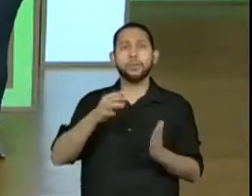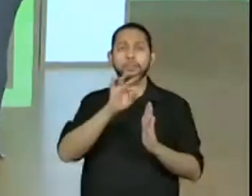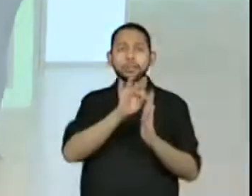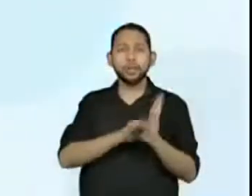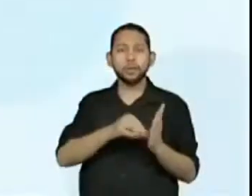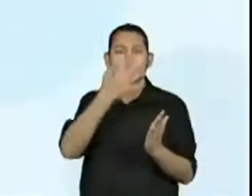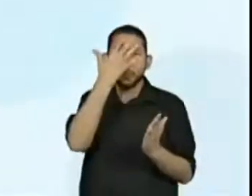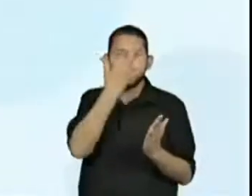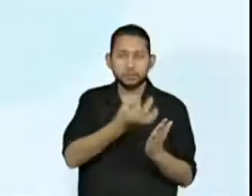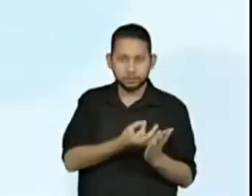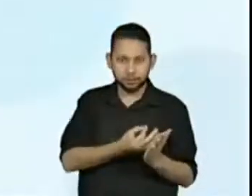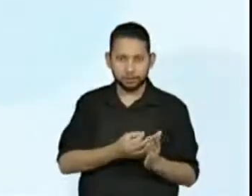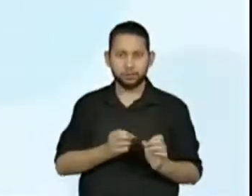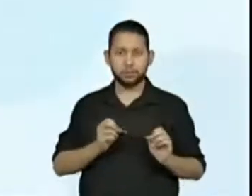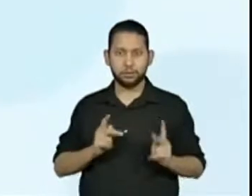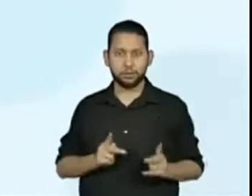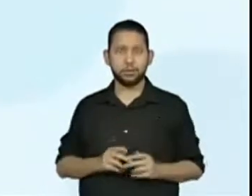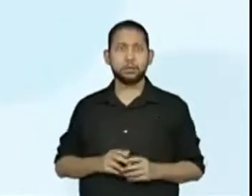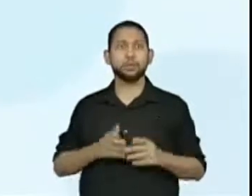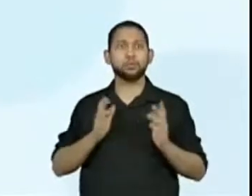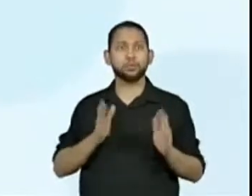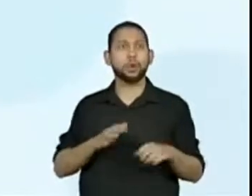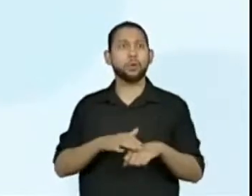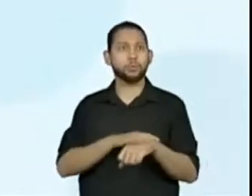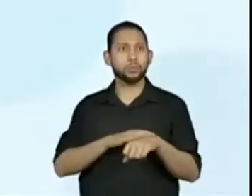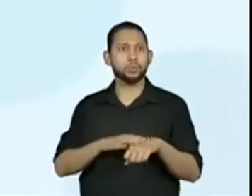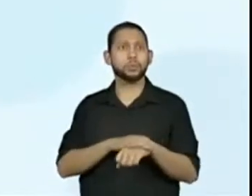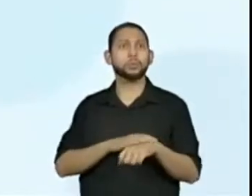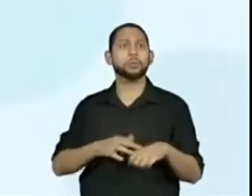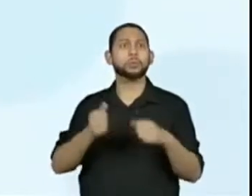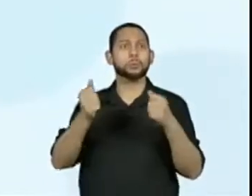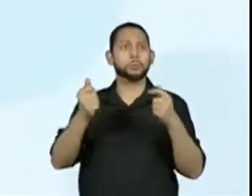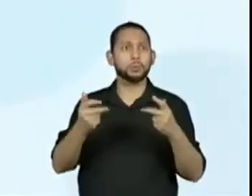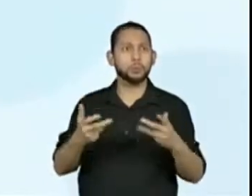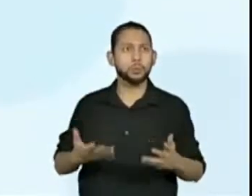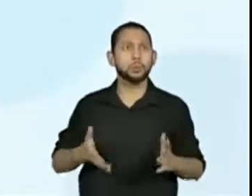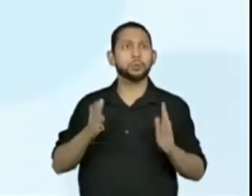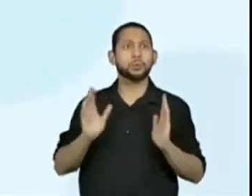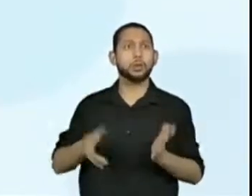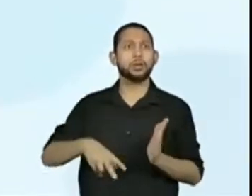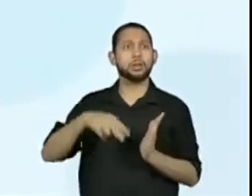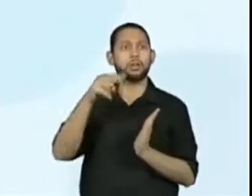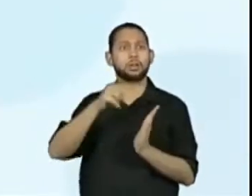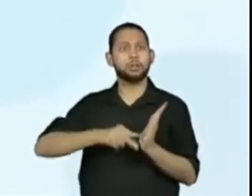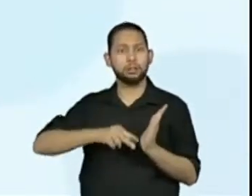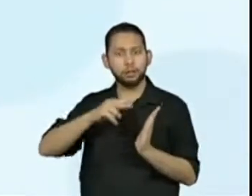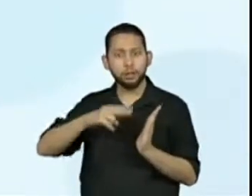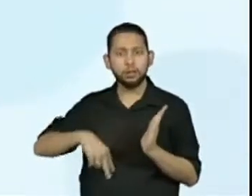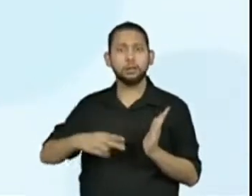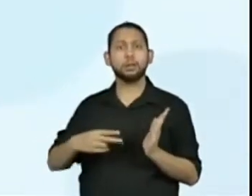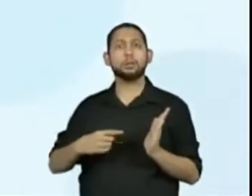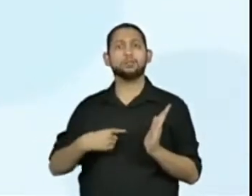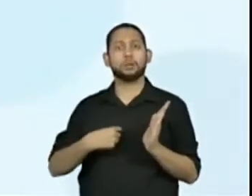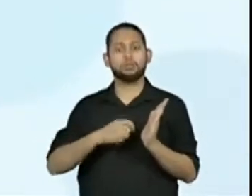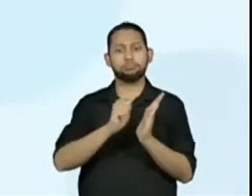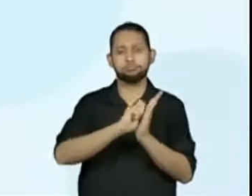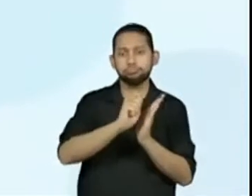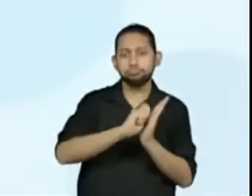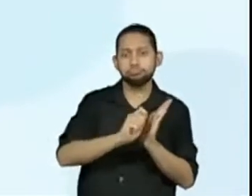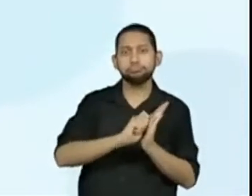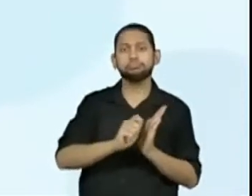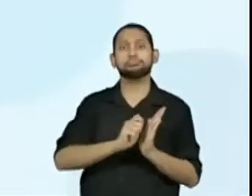texto. Olha só, nós já conversamos bastante, realizamos a leitura, fizemos marcações que são os